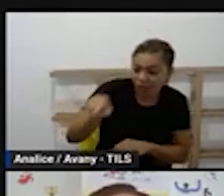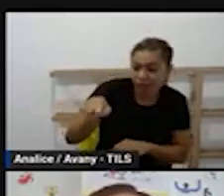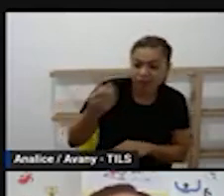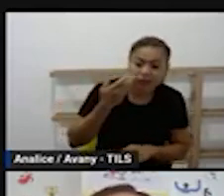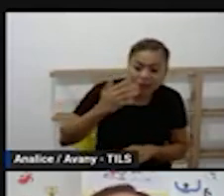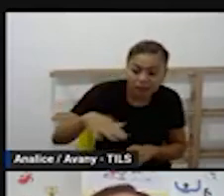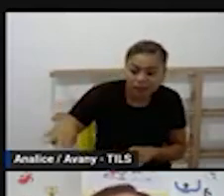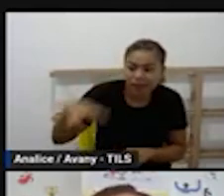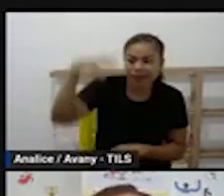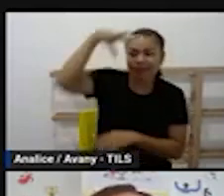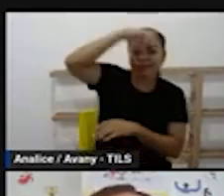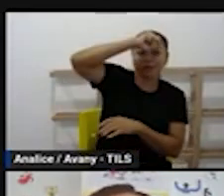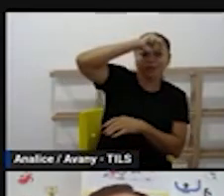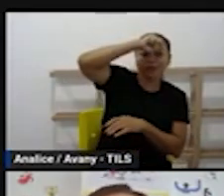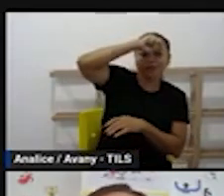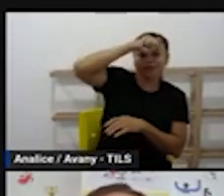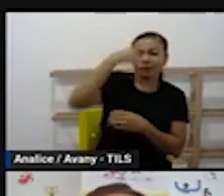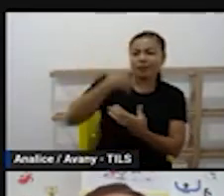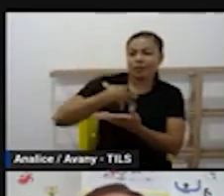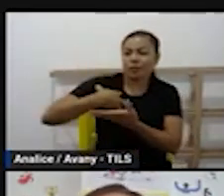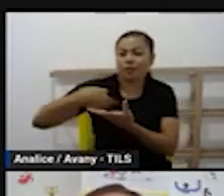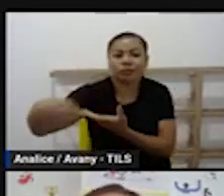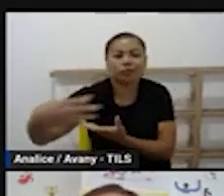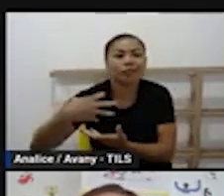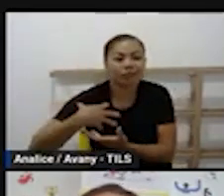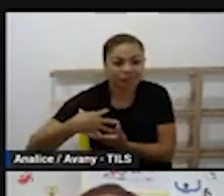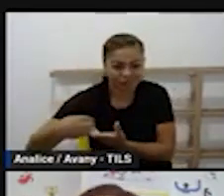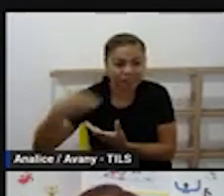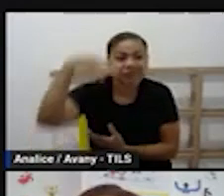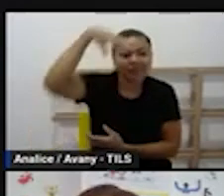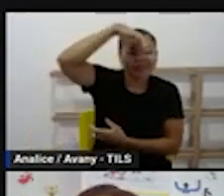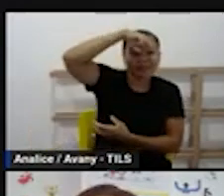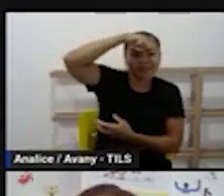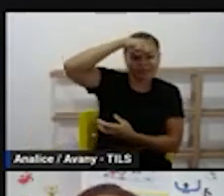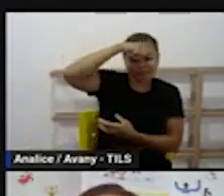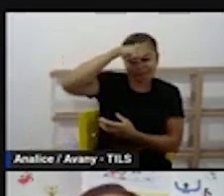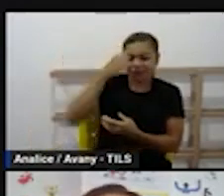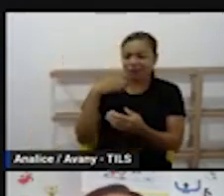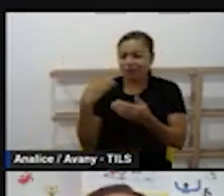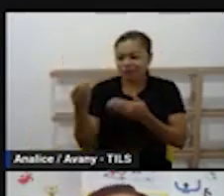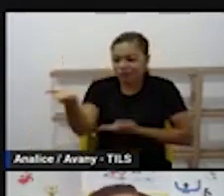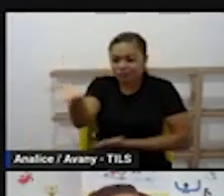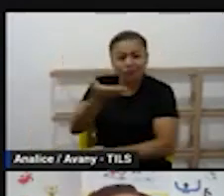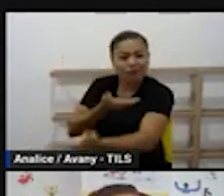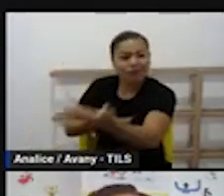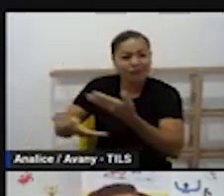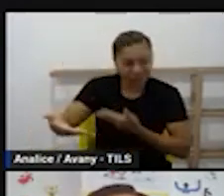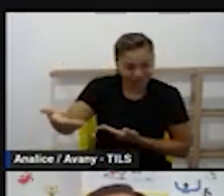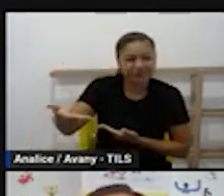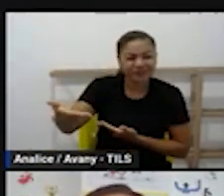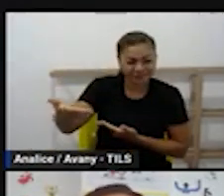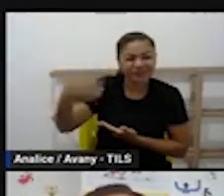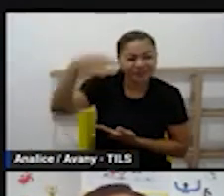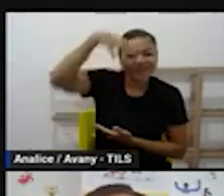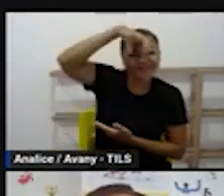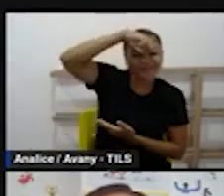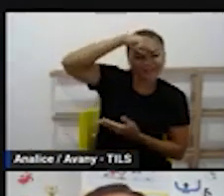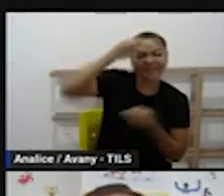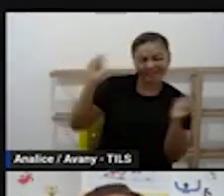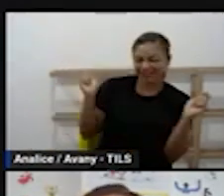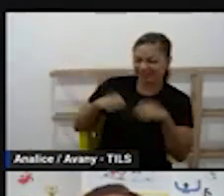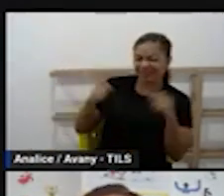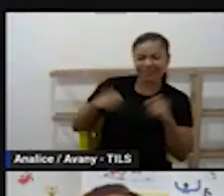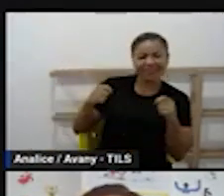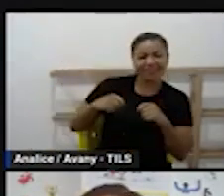a gente não acredita mais em que a gente aprende e aprende muito com as crianças. Então, a gente aprende com as crianças, então, a gente não